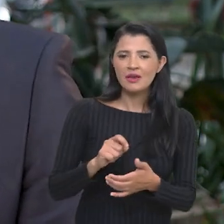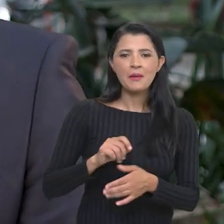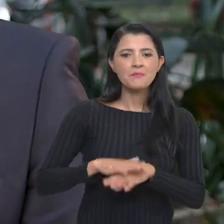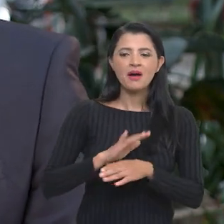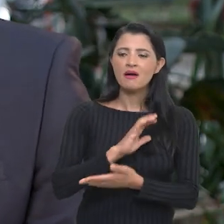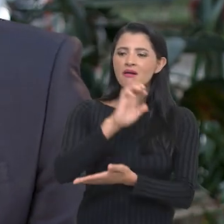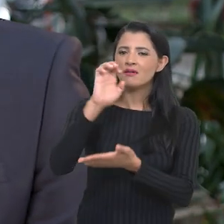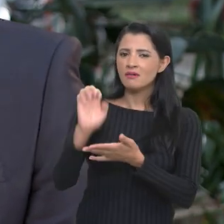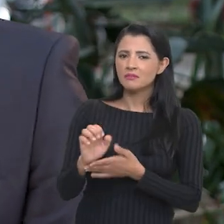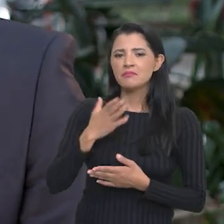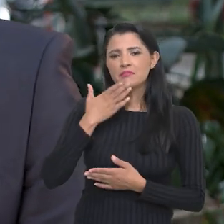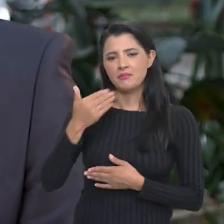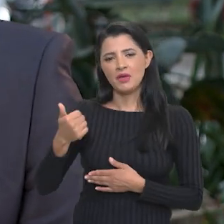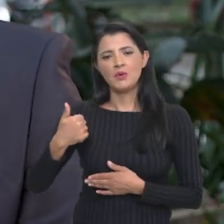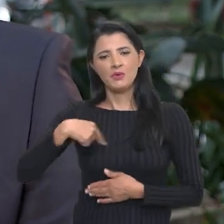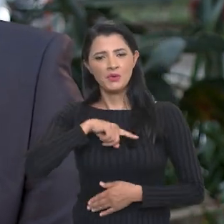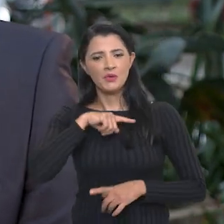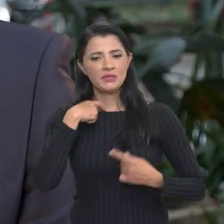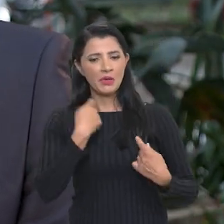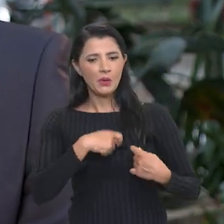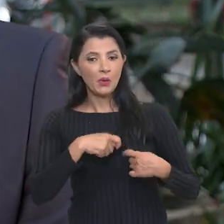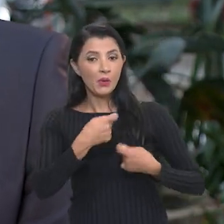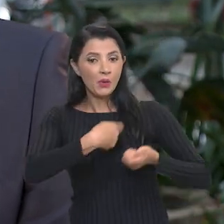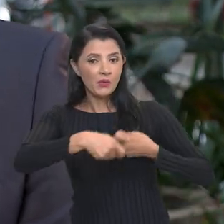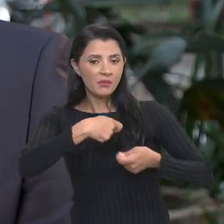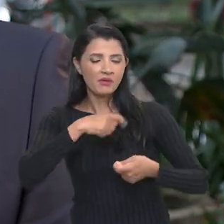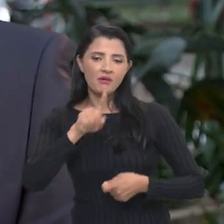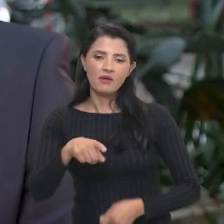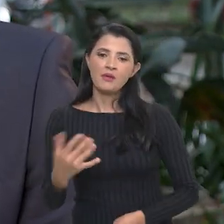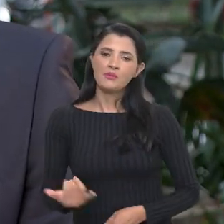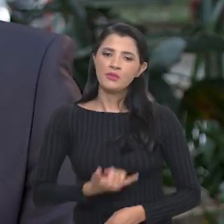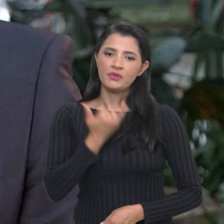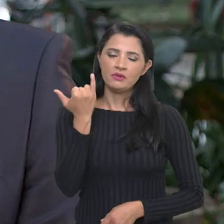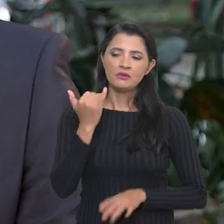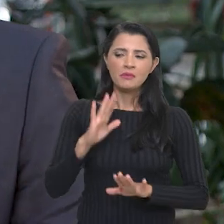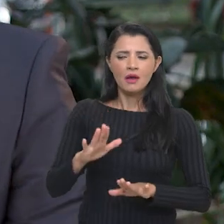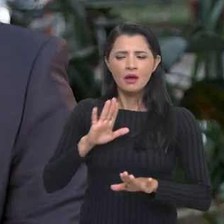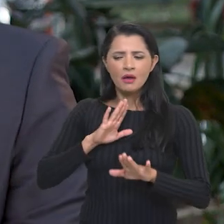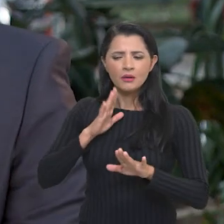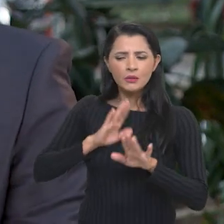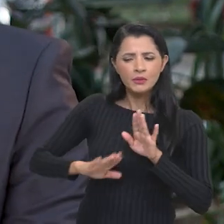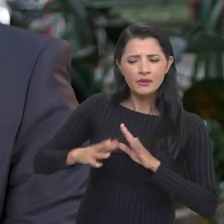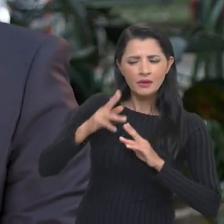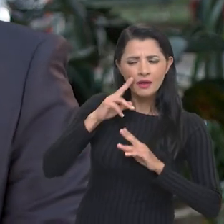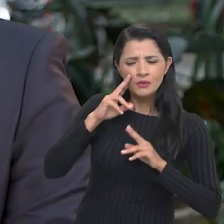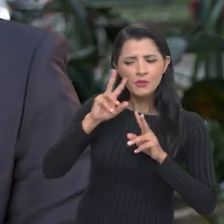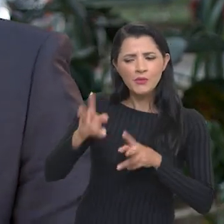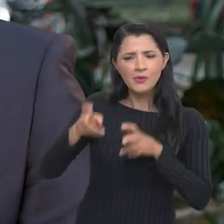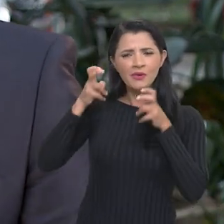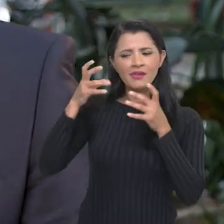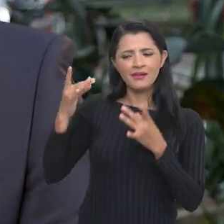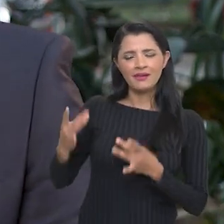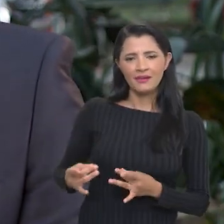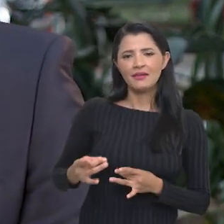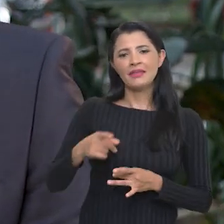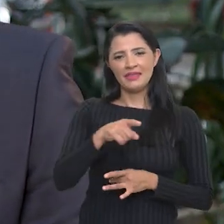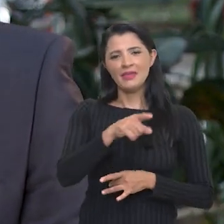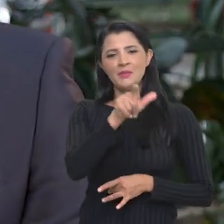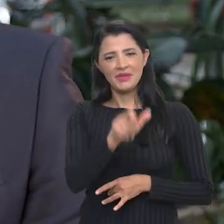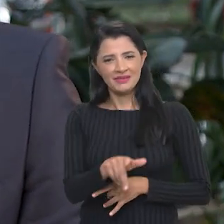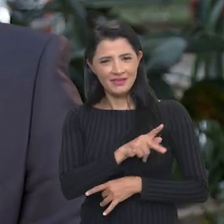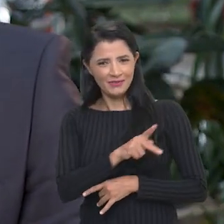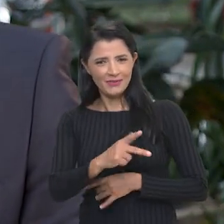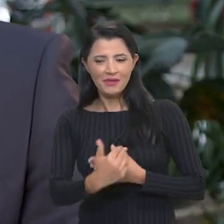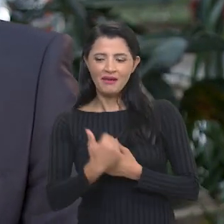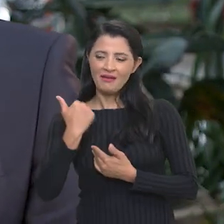produzir, mais exportar, obviamente, para a nossa economia, é excepcional. Mas o cuidado, o olhar atencioso sobre a orientação